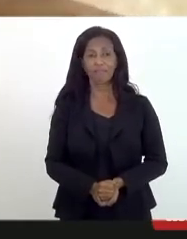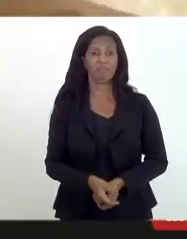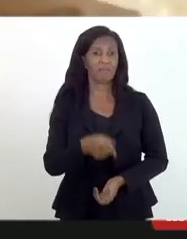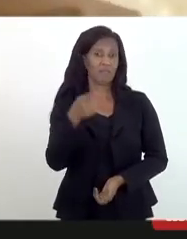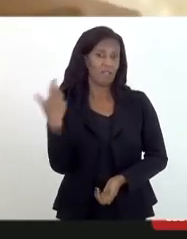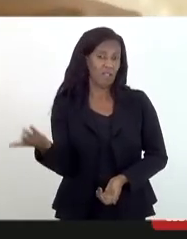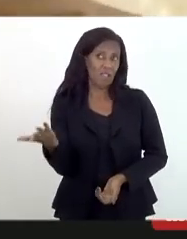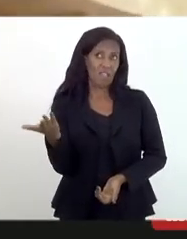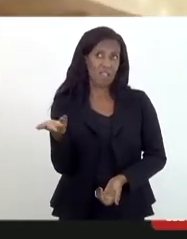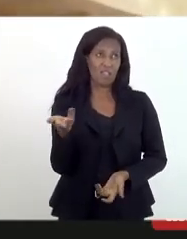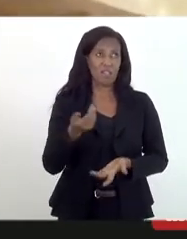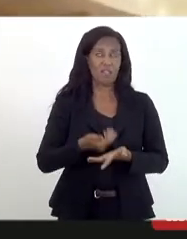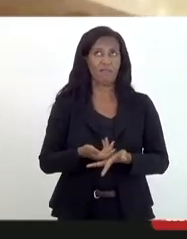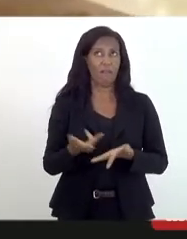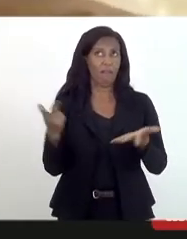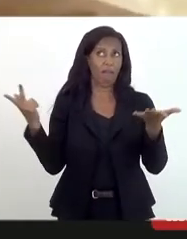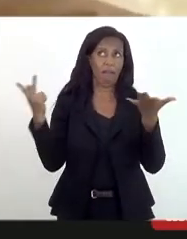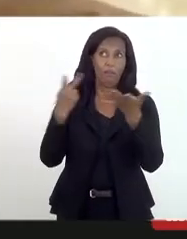vai ser, provavelmente,